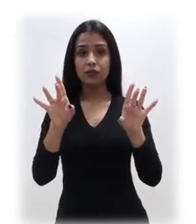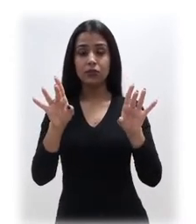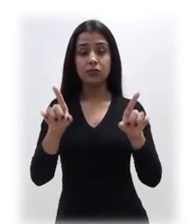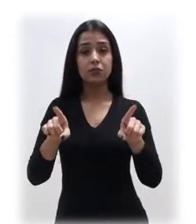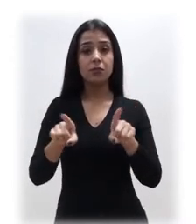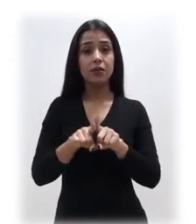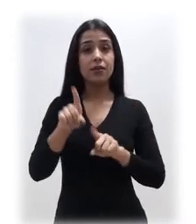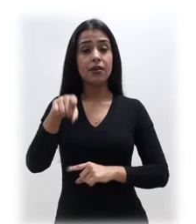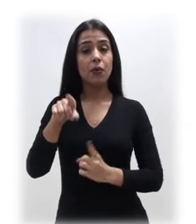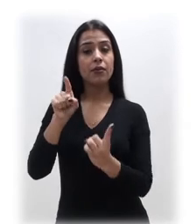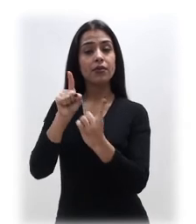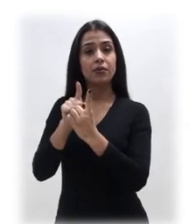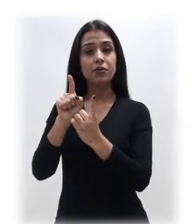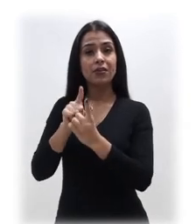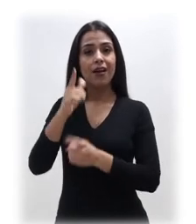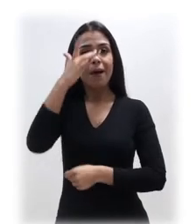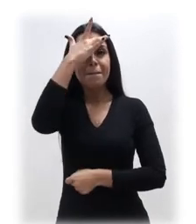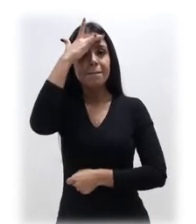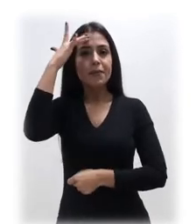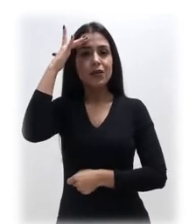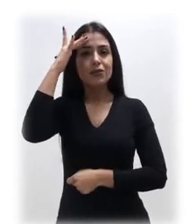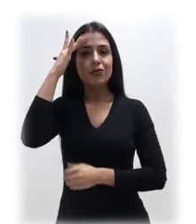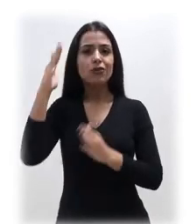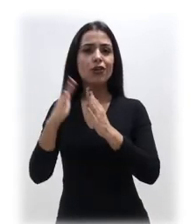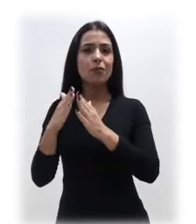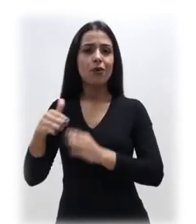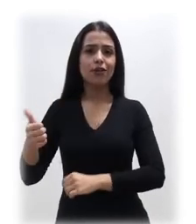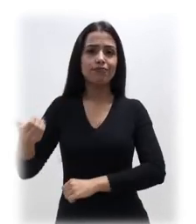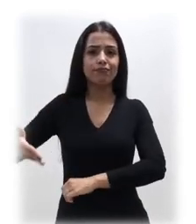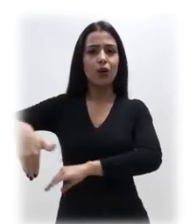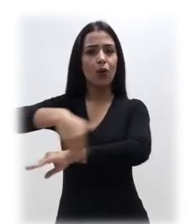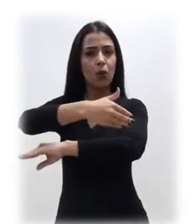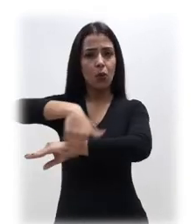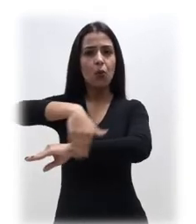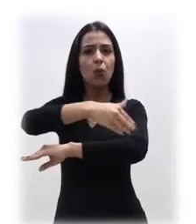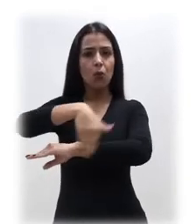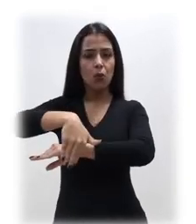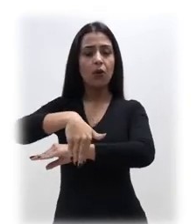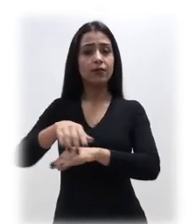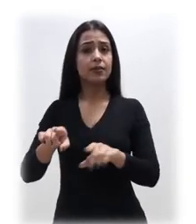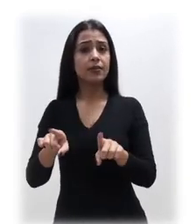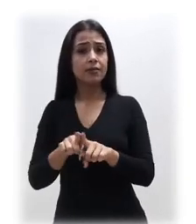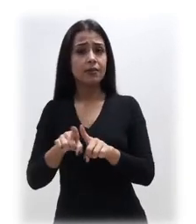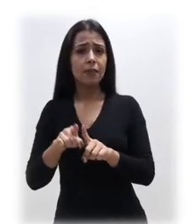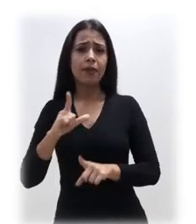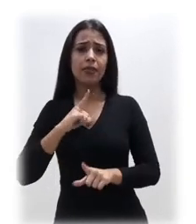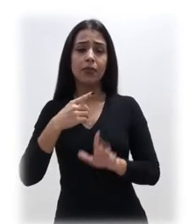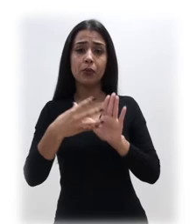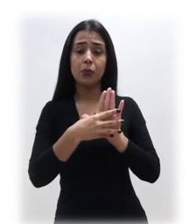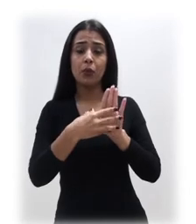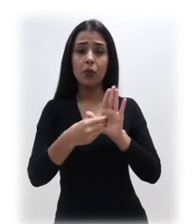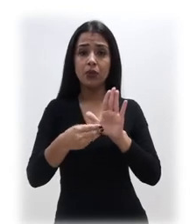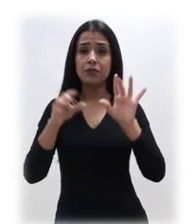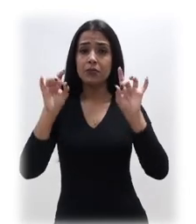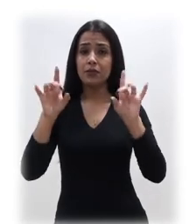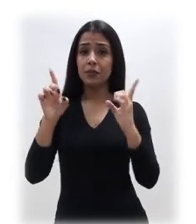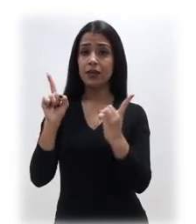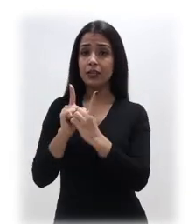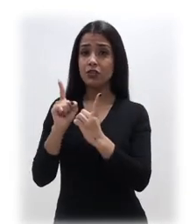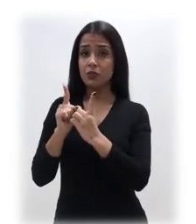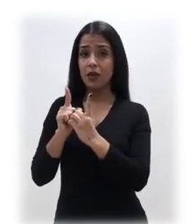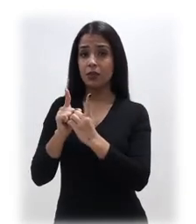e descentralizado do atendimento à população em situação de rua, inaugurando, inclusive, um modelo